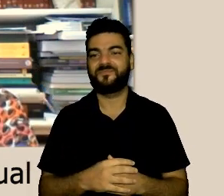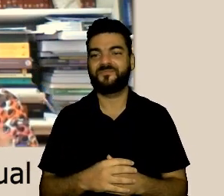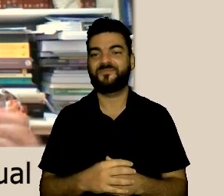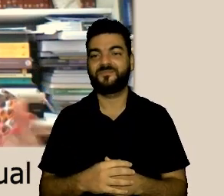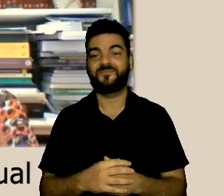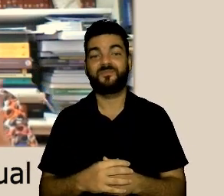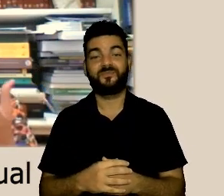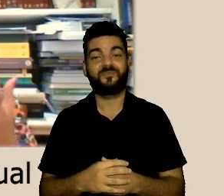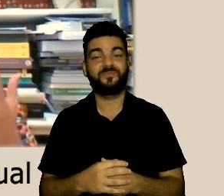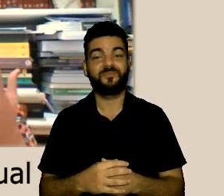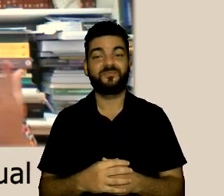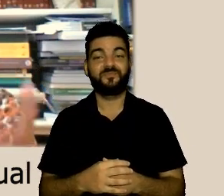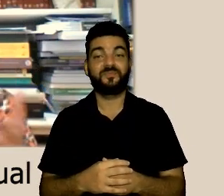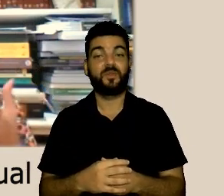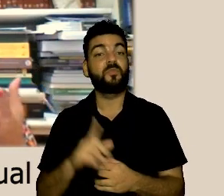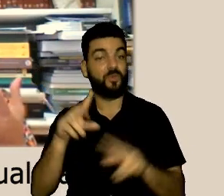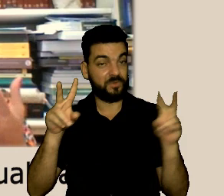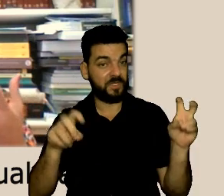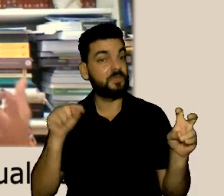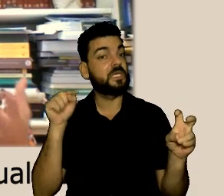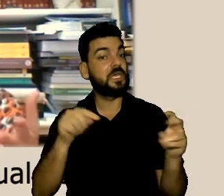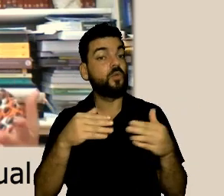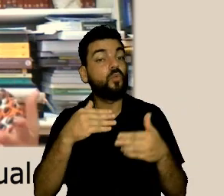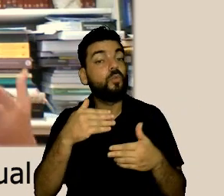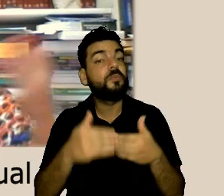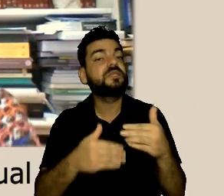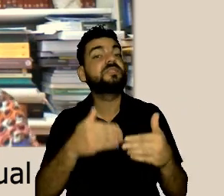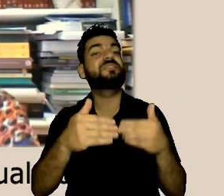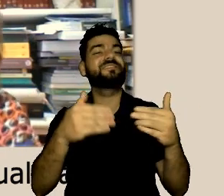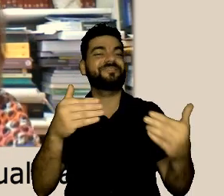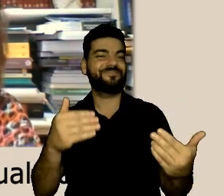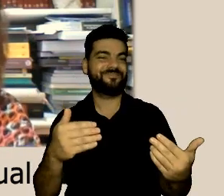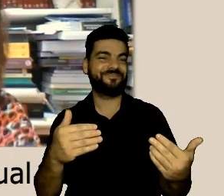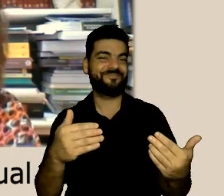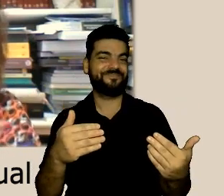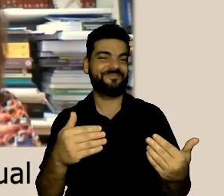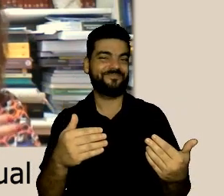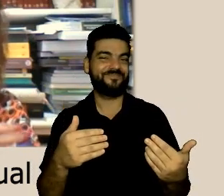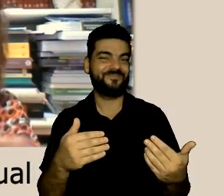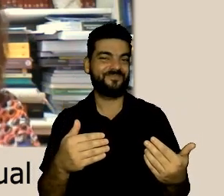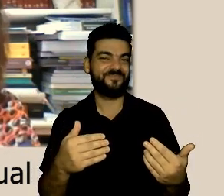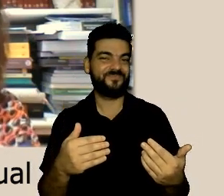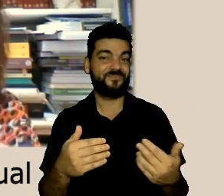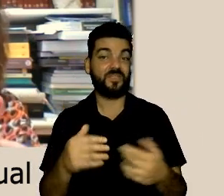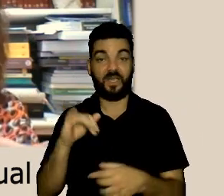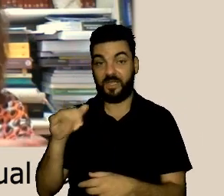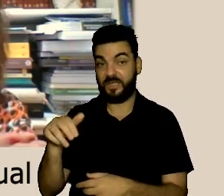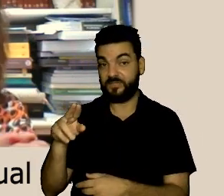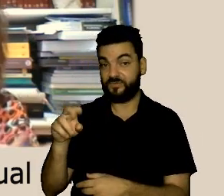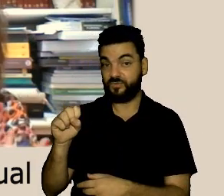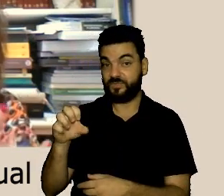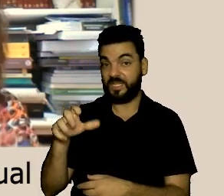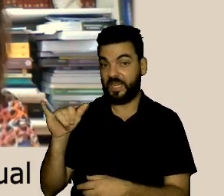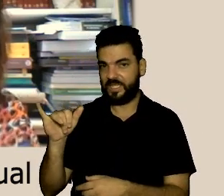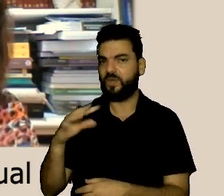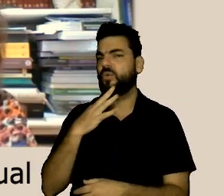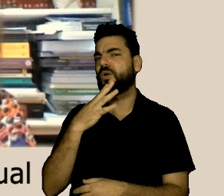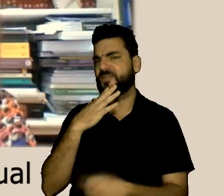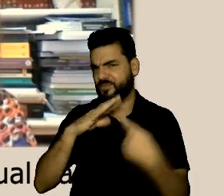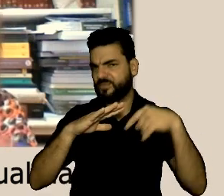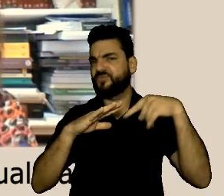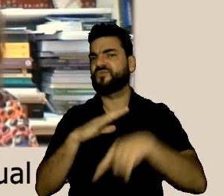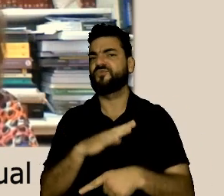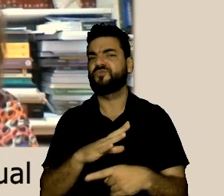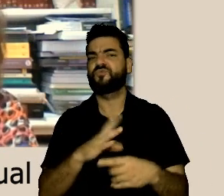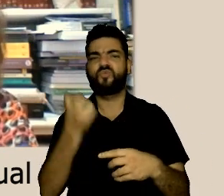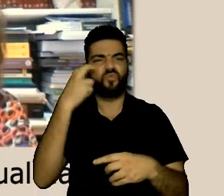Lumena sobre isso porque é um ponto super interessante é como a Jocely fala a gente está começando há pouco tempo